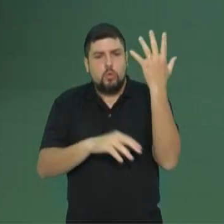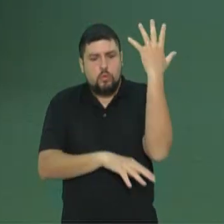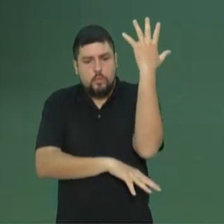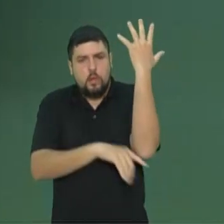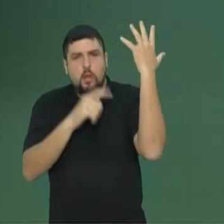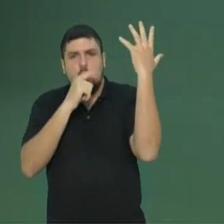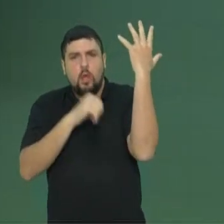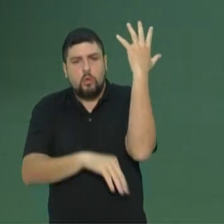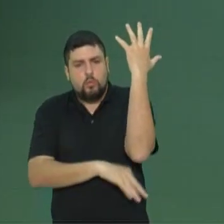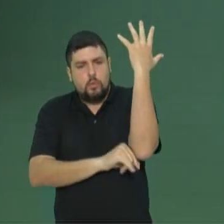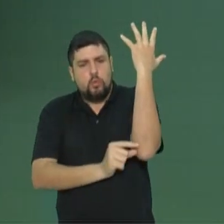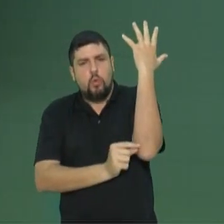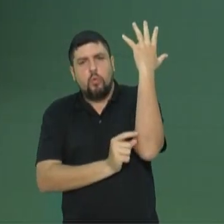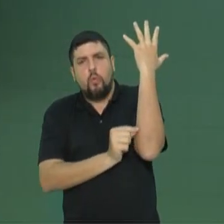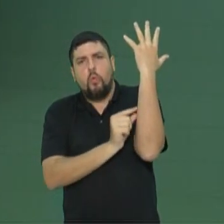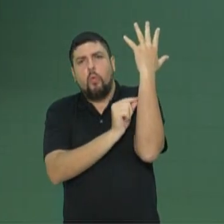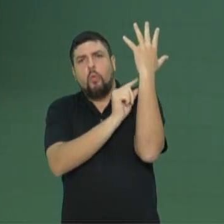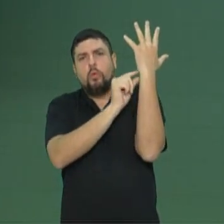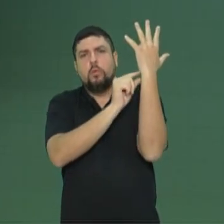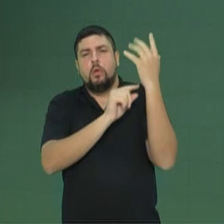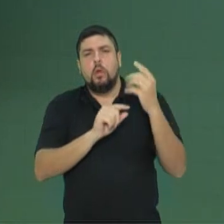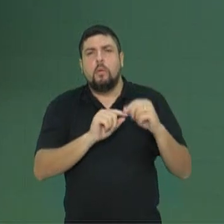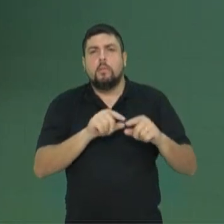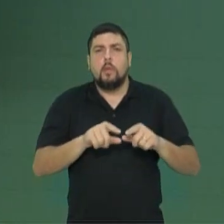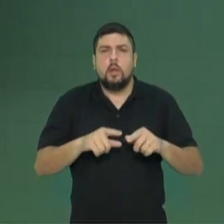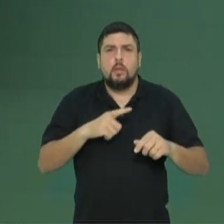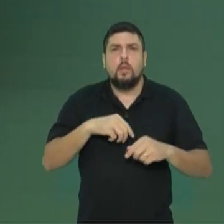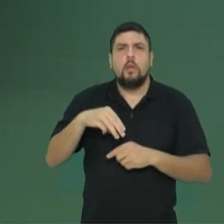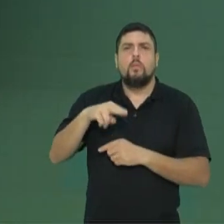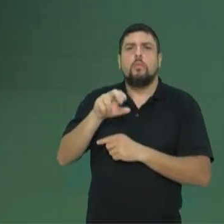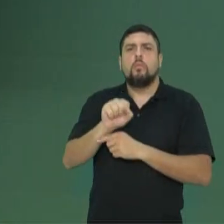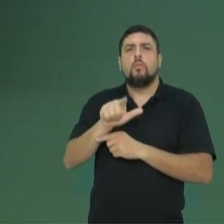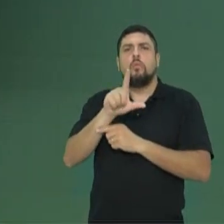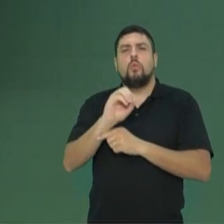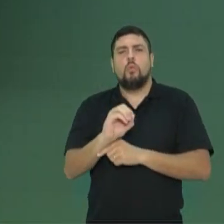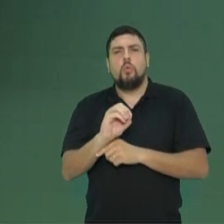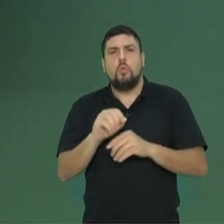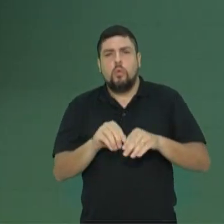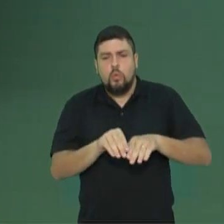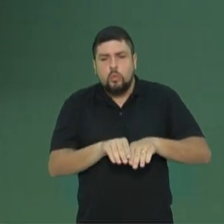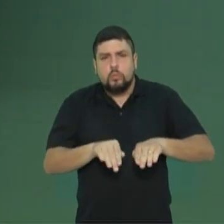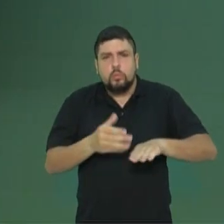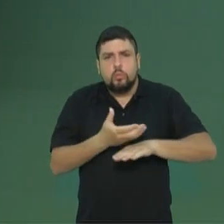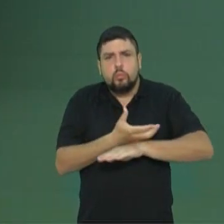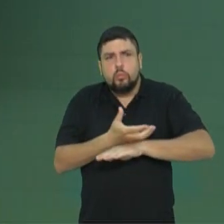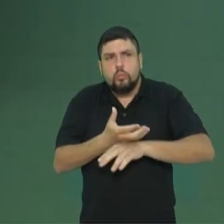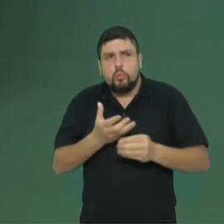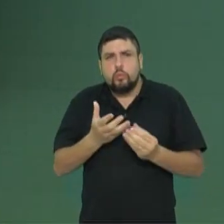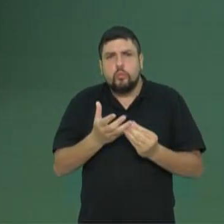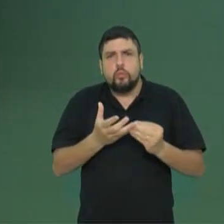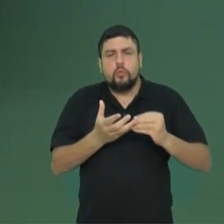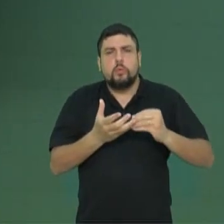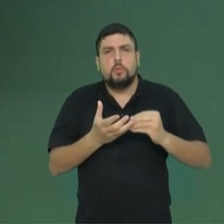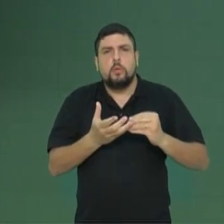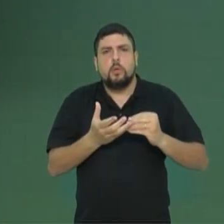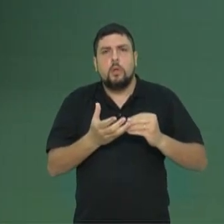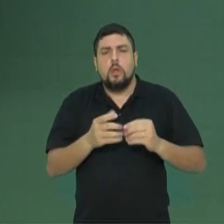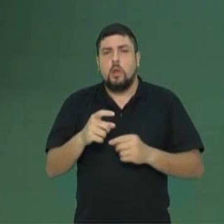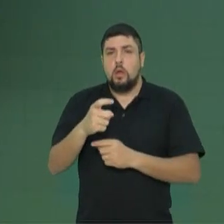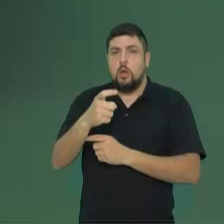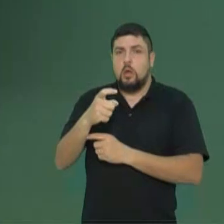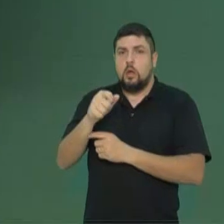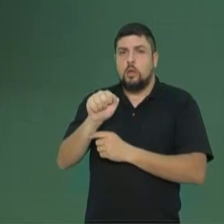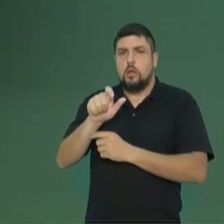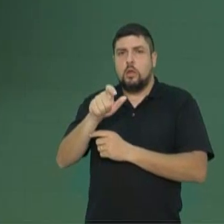Mas os musgos são pequenos e rasteiros, pois não possuem sistema condutor de seiva. Os vasos condutores de seiva do chaxim